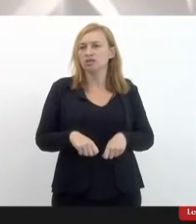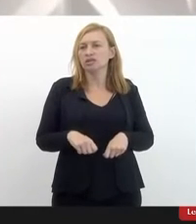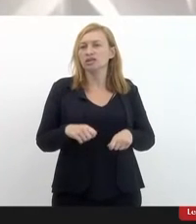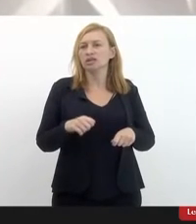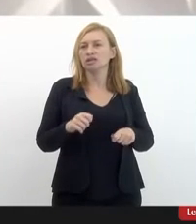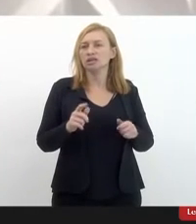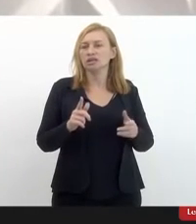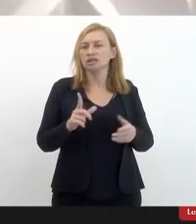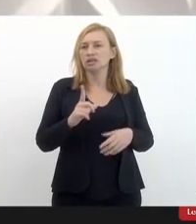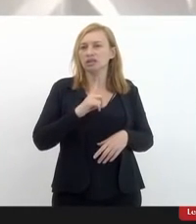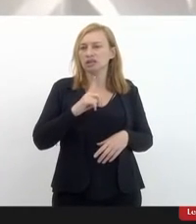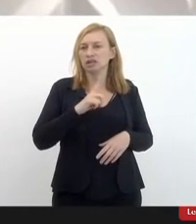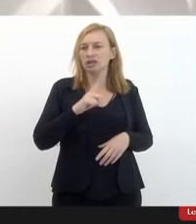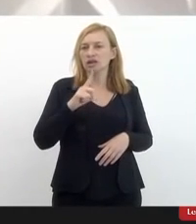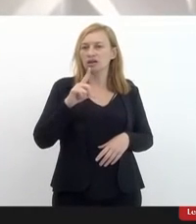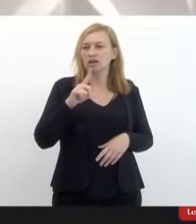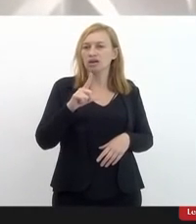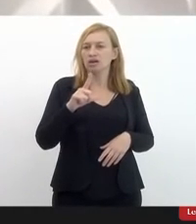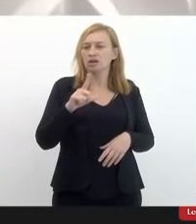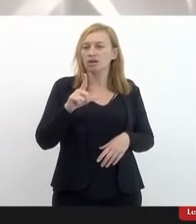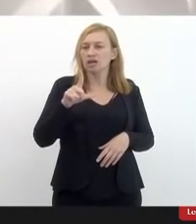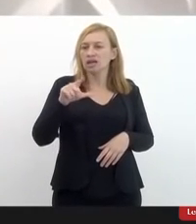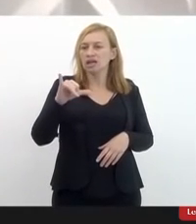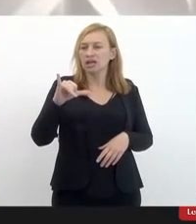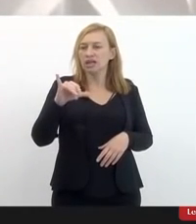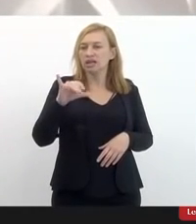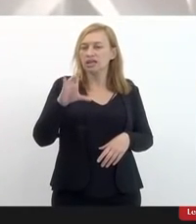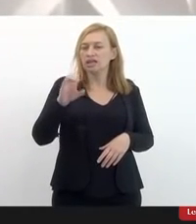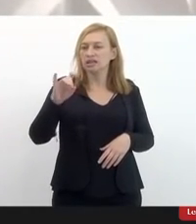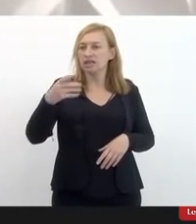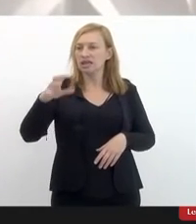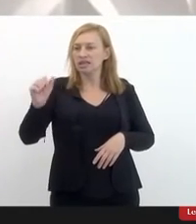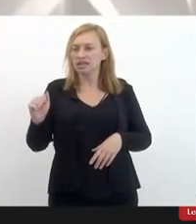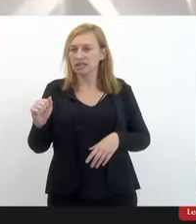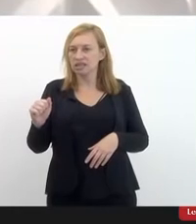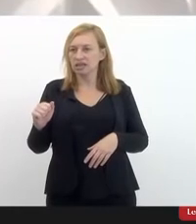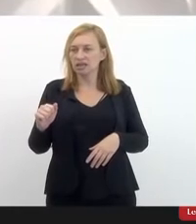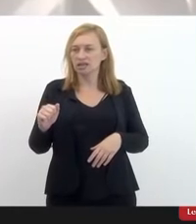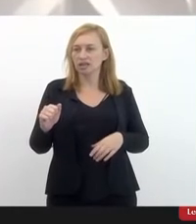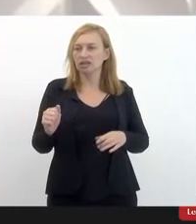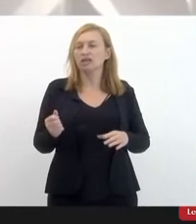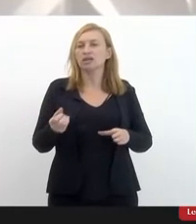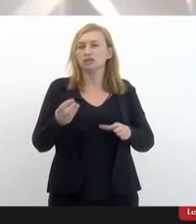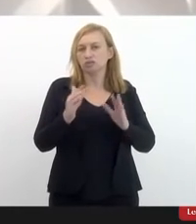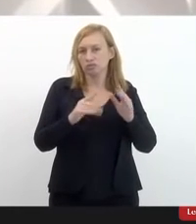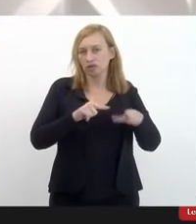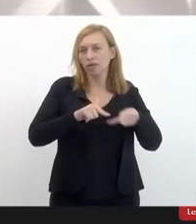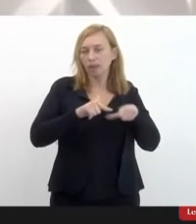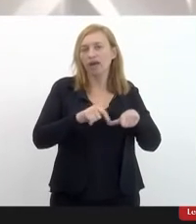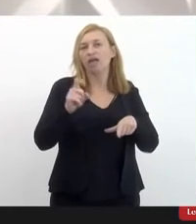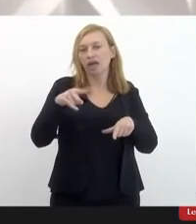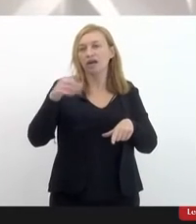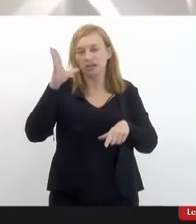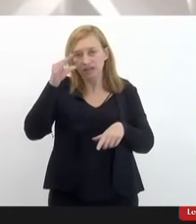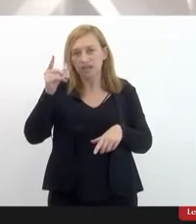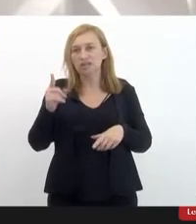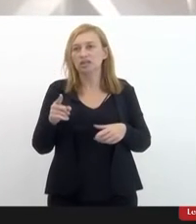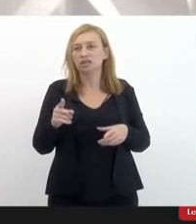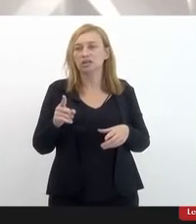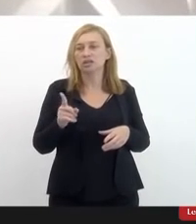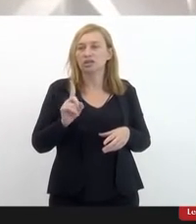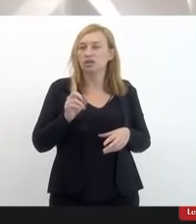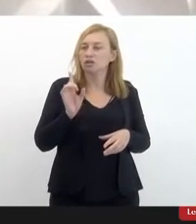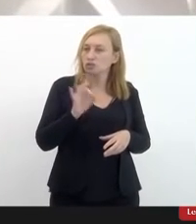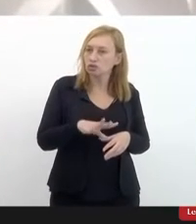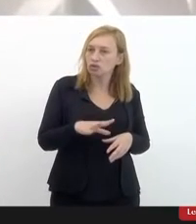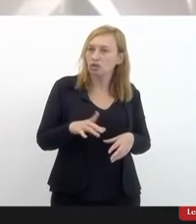licença para acompanhamento de saúde de descendente ou de ascendente. Então, seria interessante a gente não